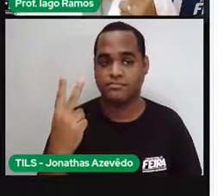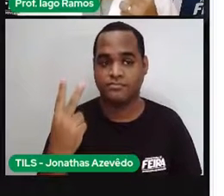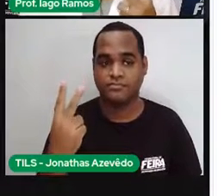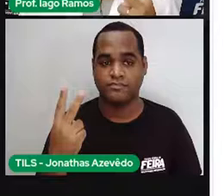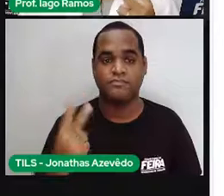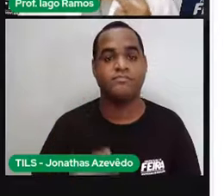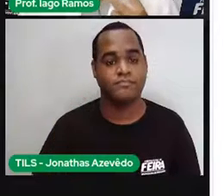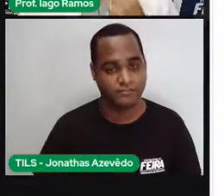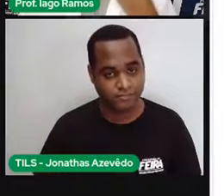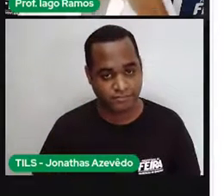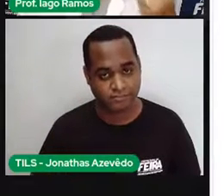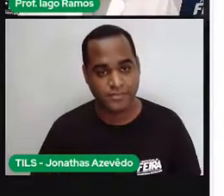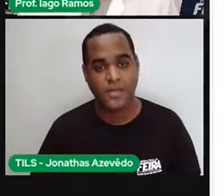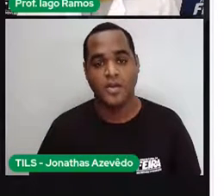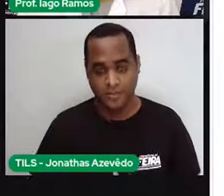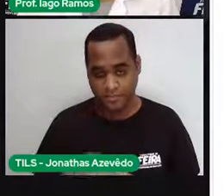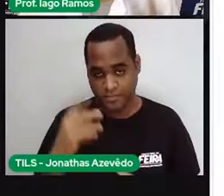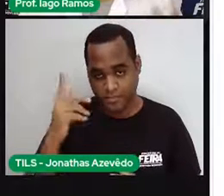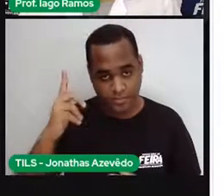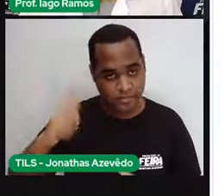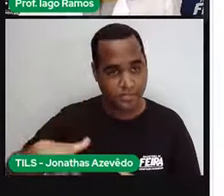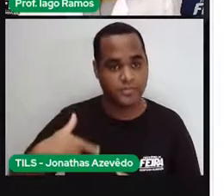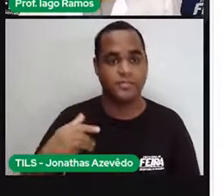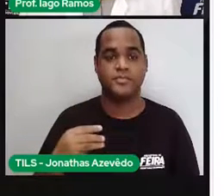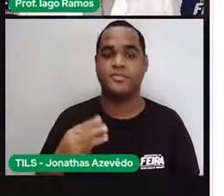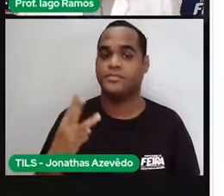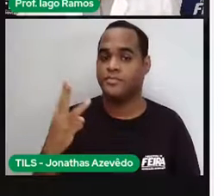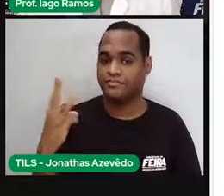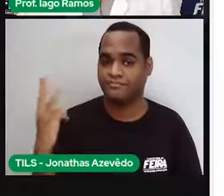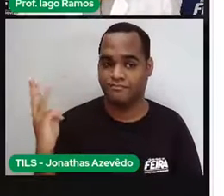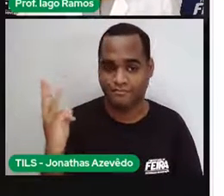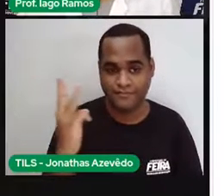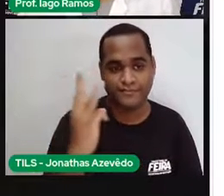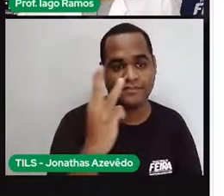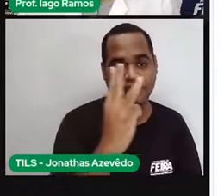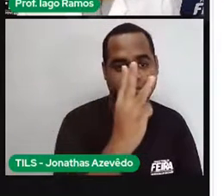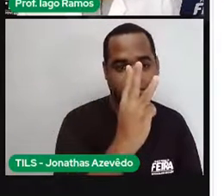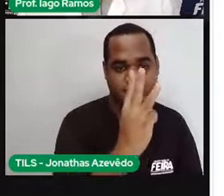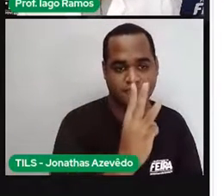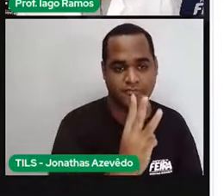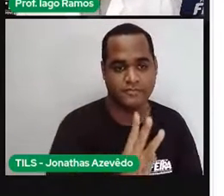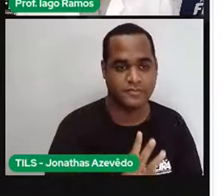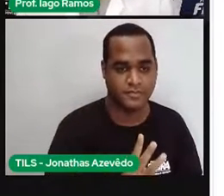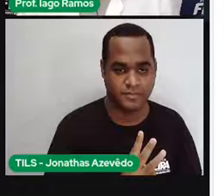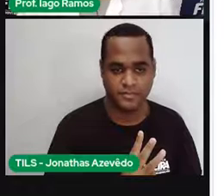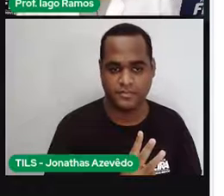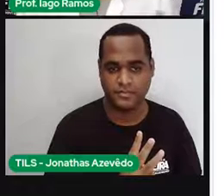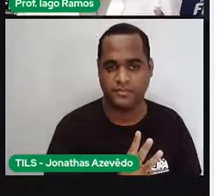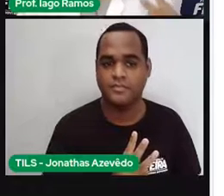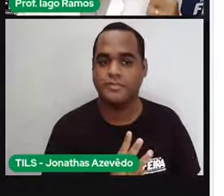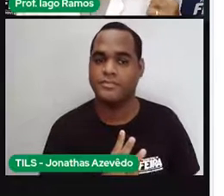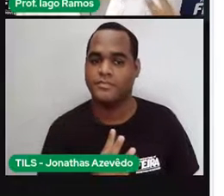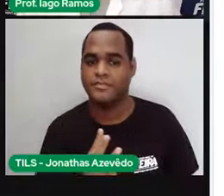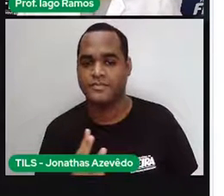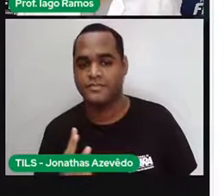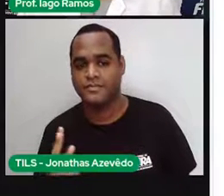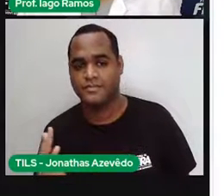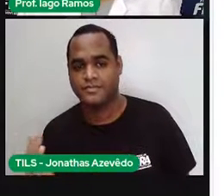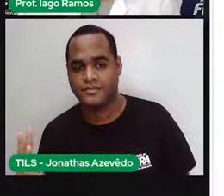voltas. E você vai repetir esse processo. Vai correr o comprimento, vai correr a